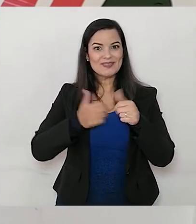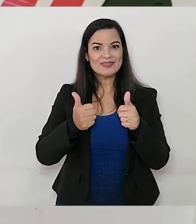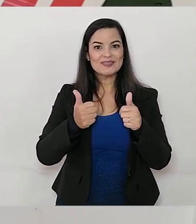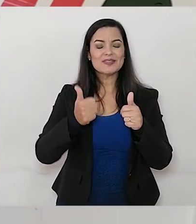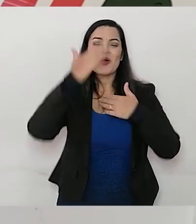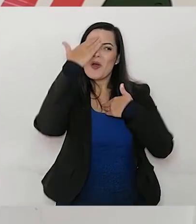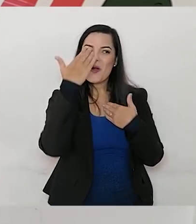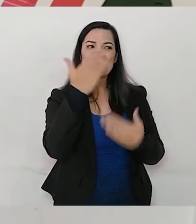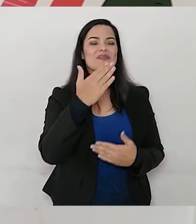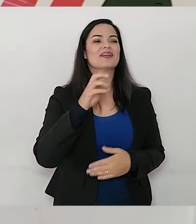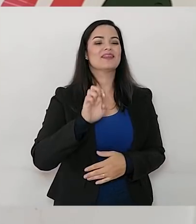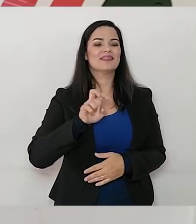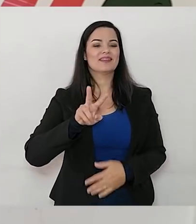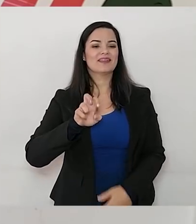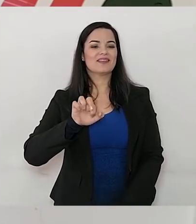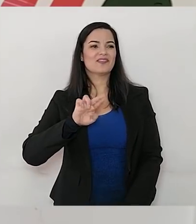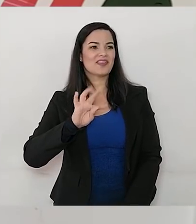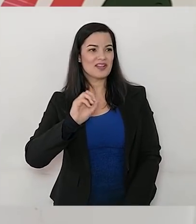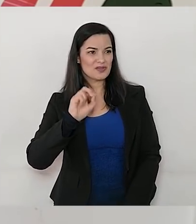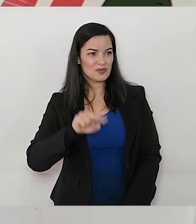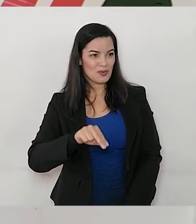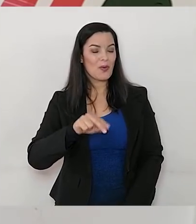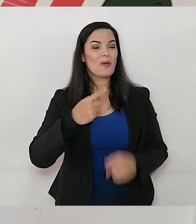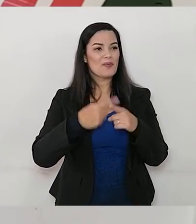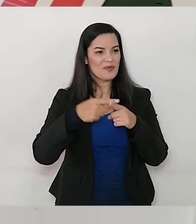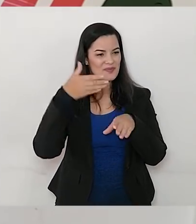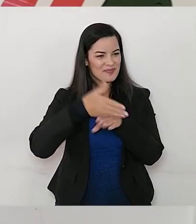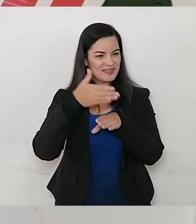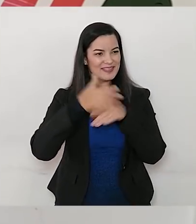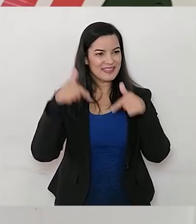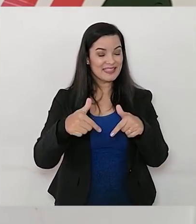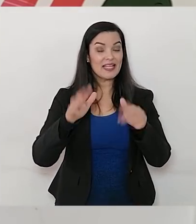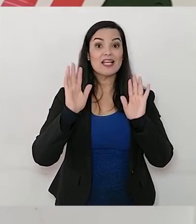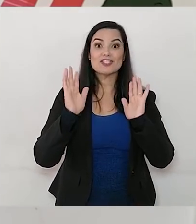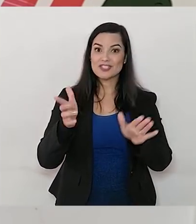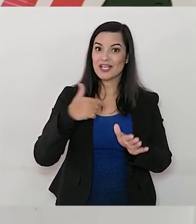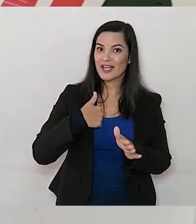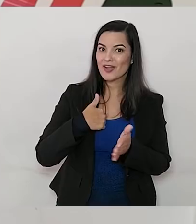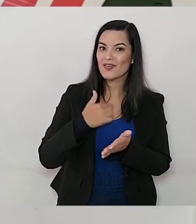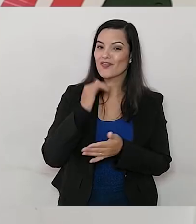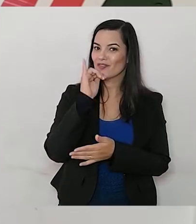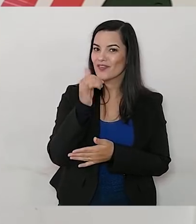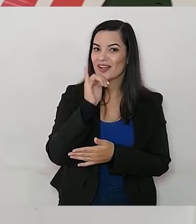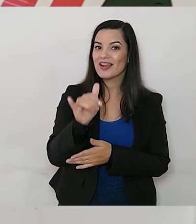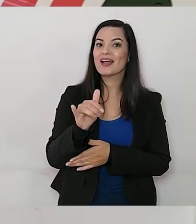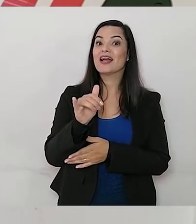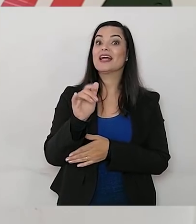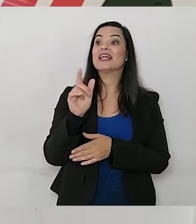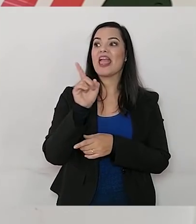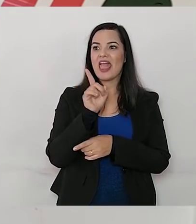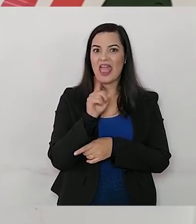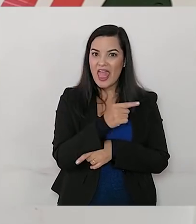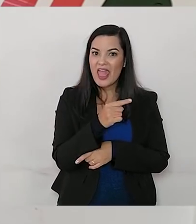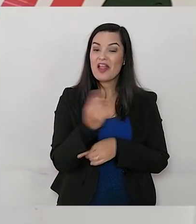Everton, muito obrigada pela sua participação aqui conosco. E já vou adiantar, turma, que ele volta